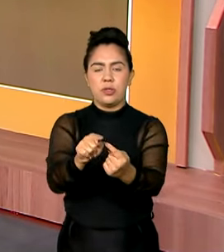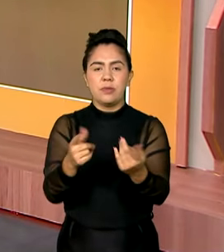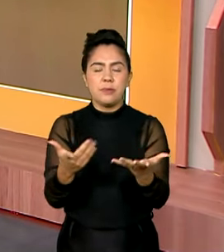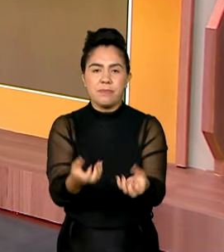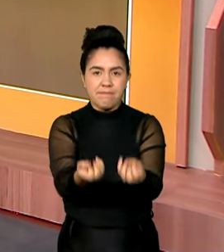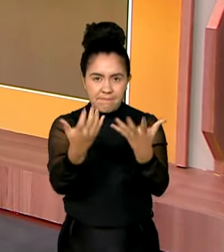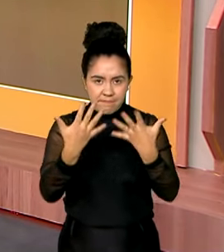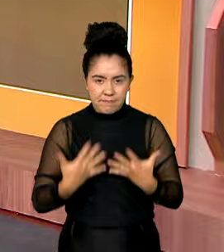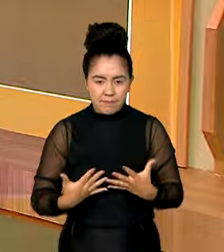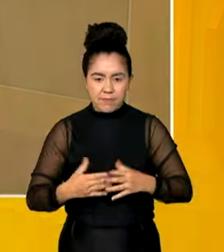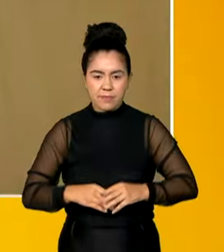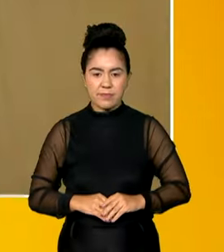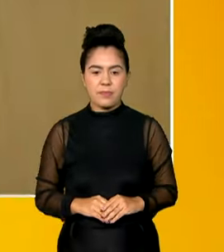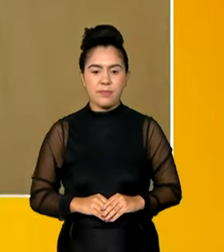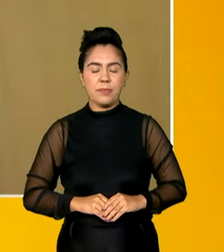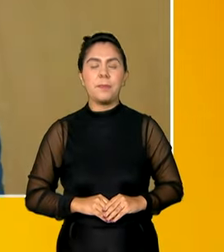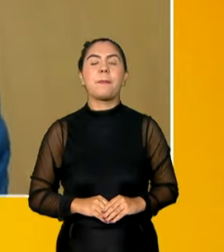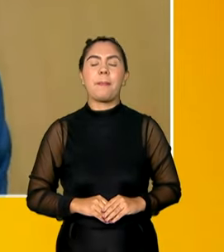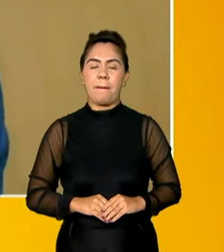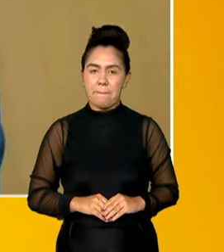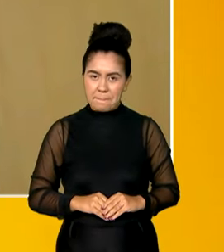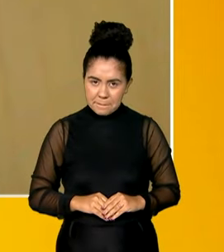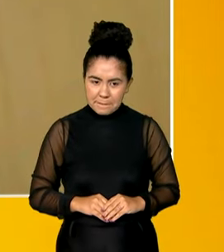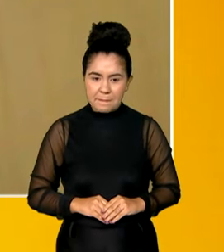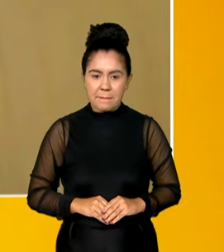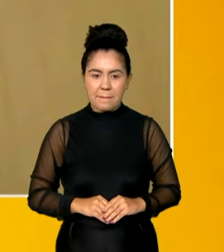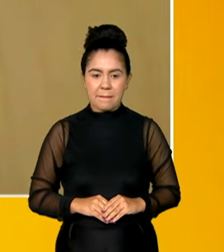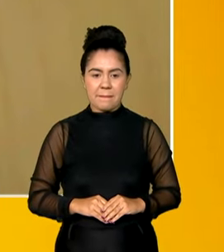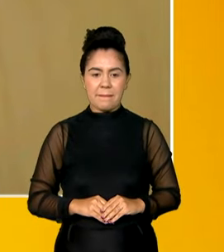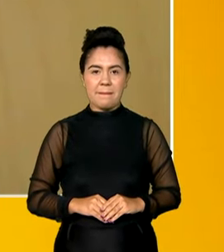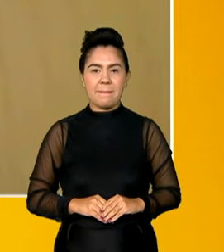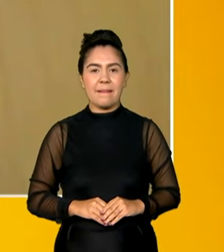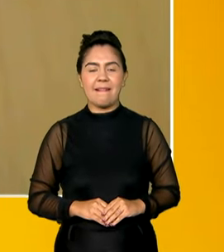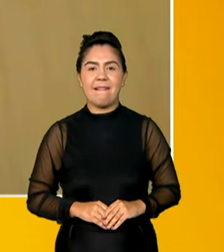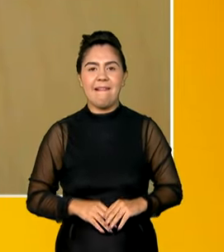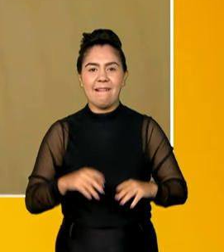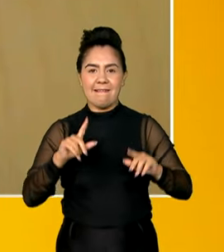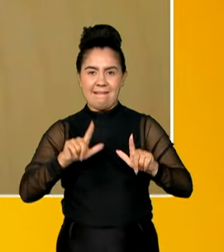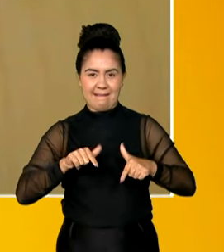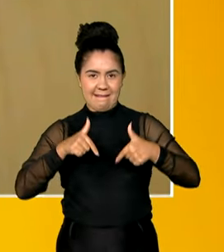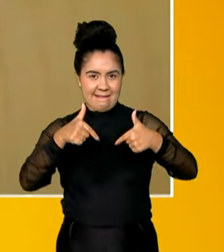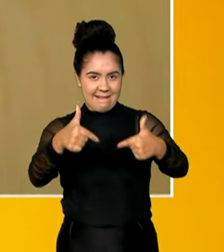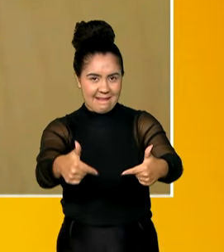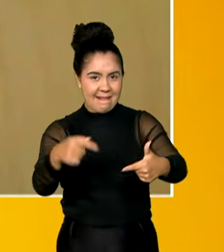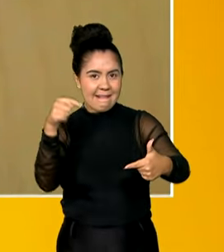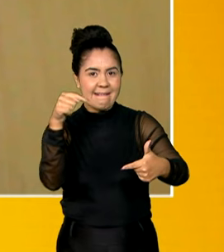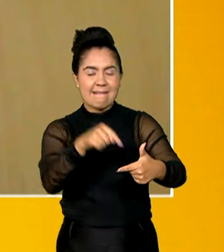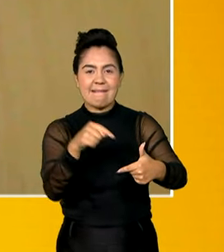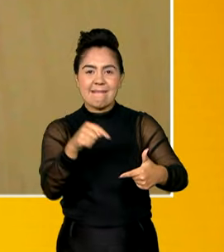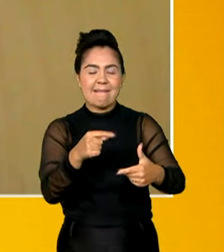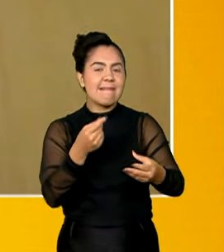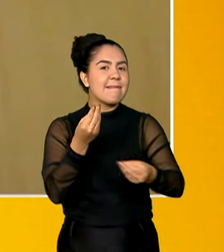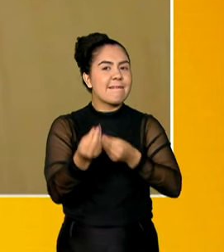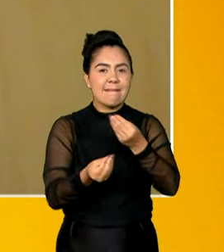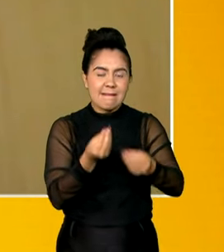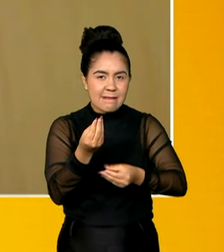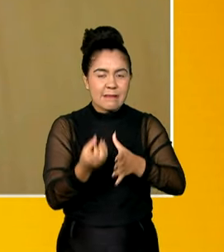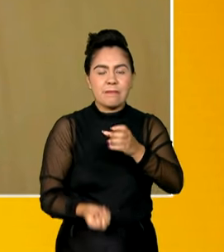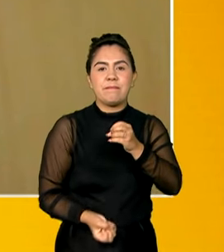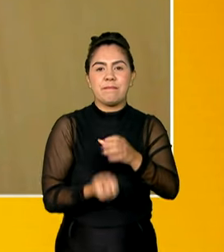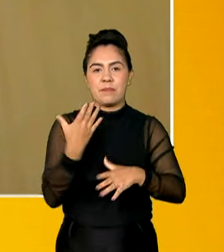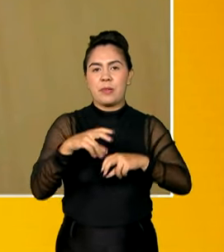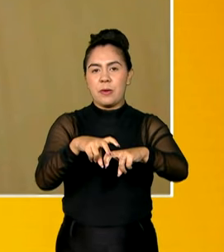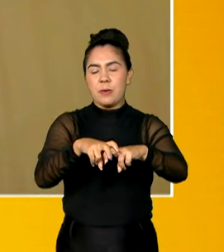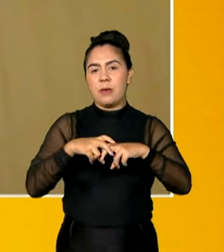secretário. Sim, muito bem, Fernanda. Essa ação, ela foi desenvolvida a partir de uma solicitação